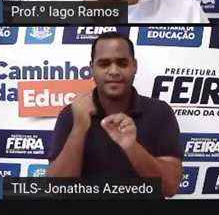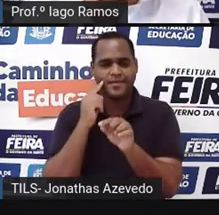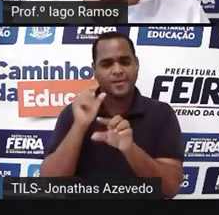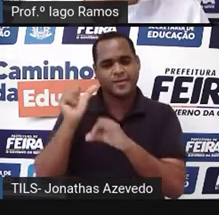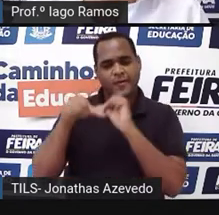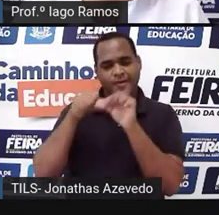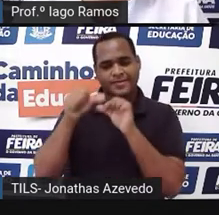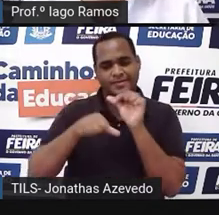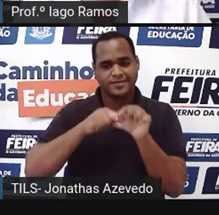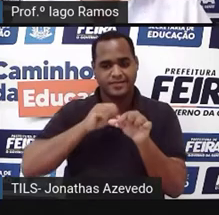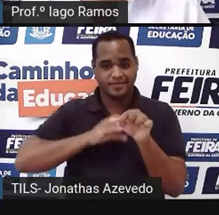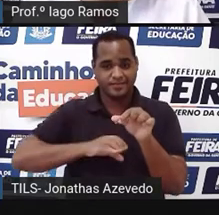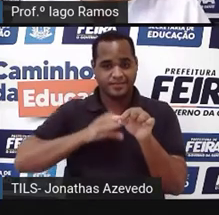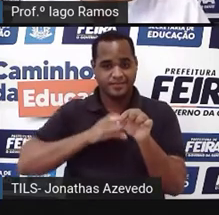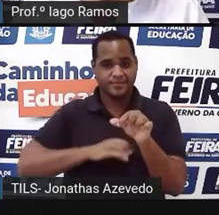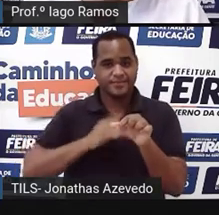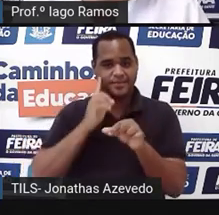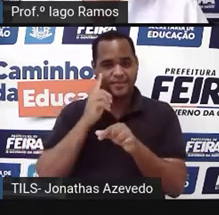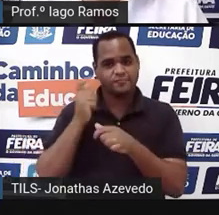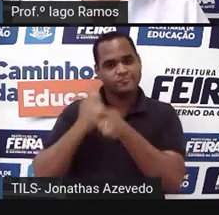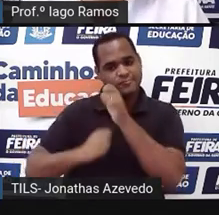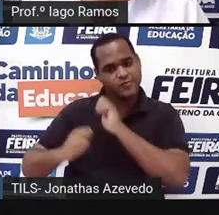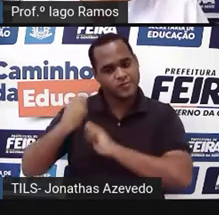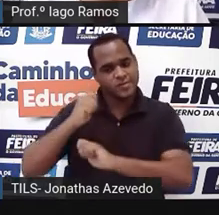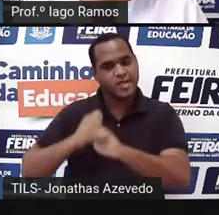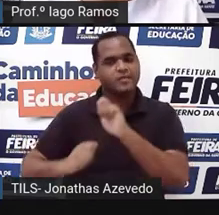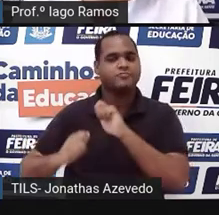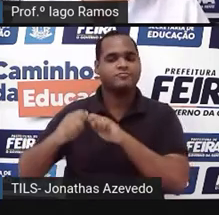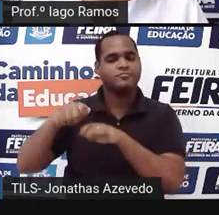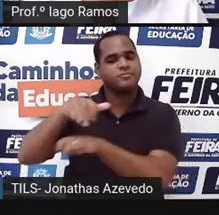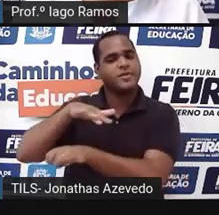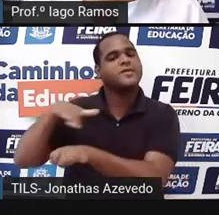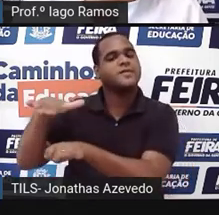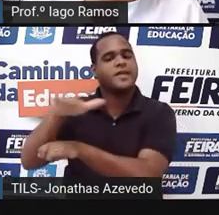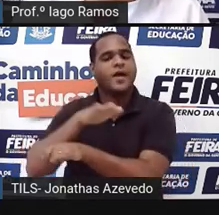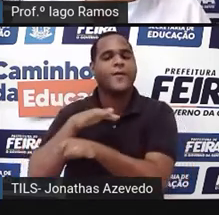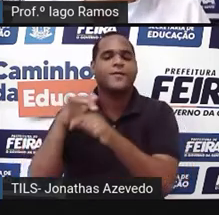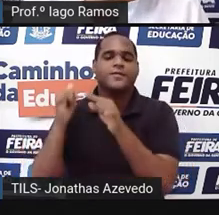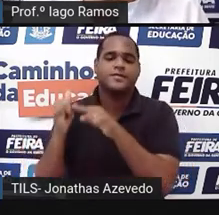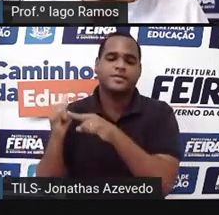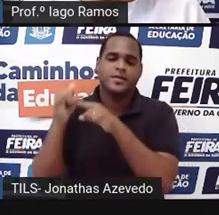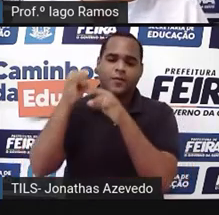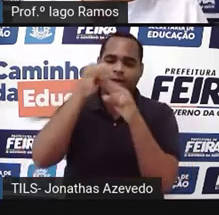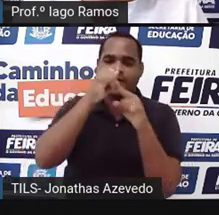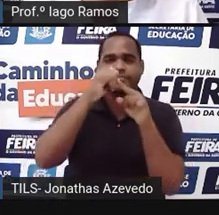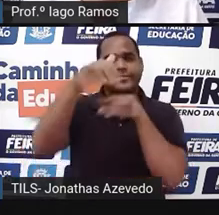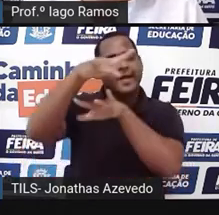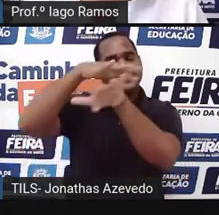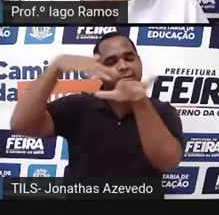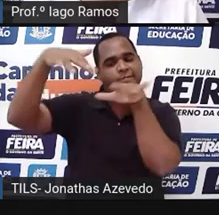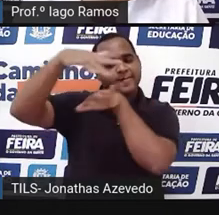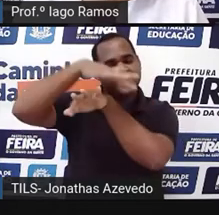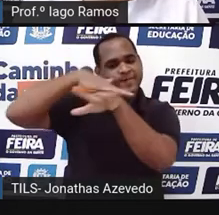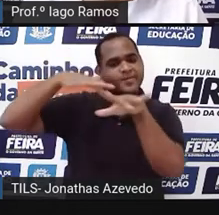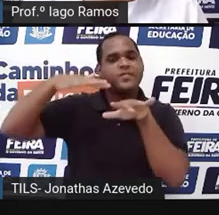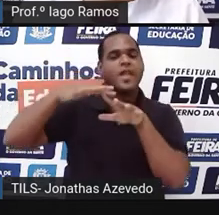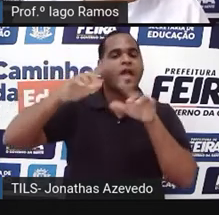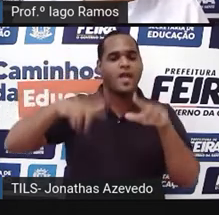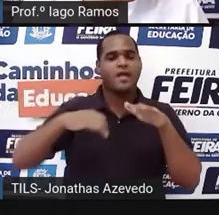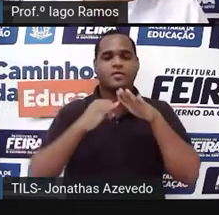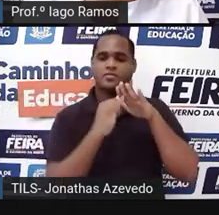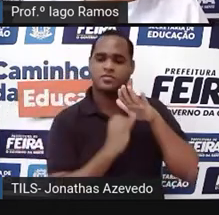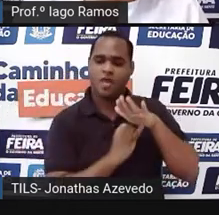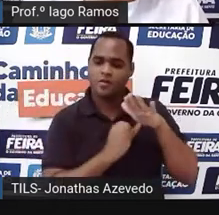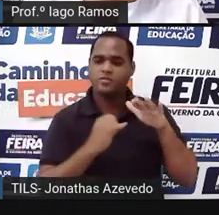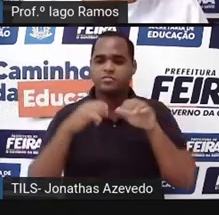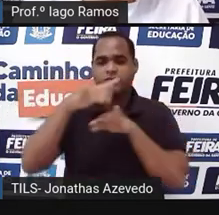português, né? Administração Nacional da Aeronáutica e Espaço, tá? É uma instituição